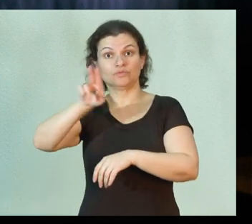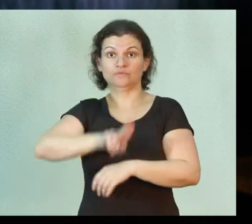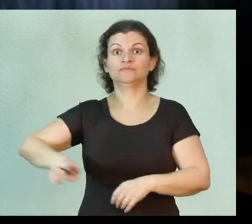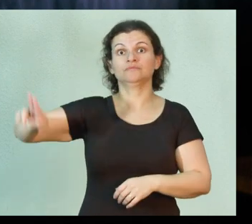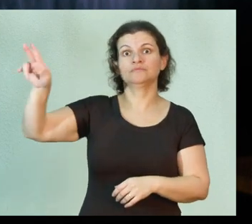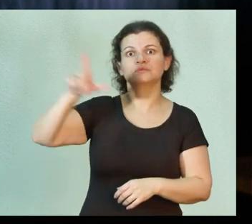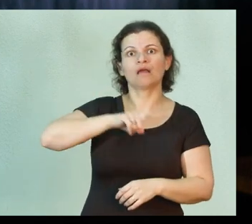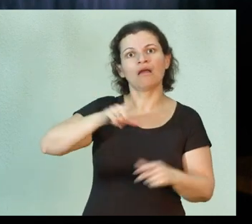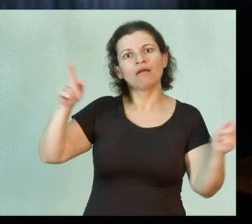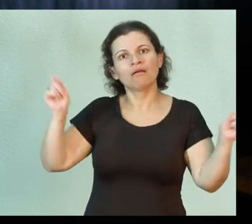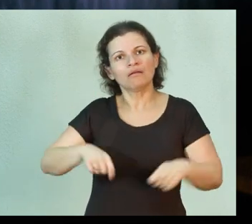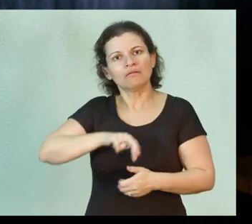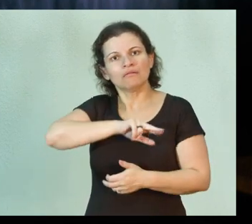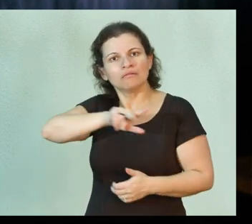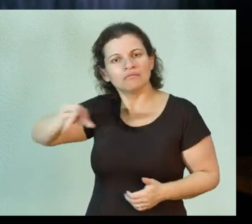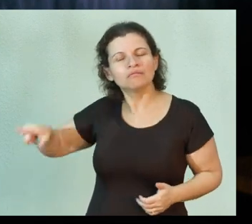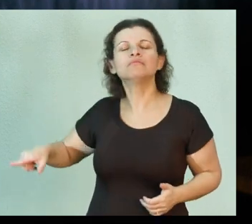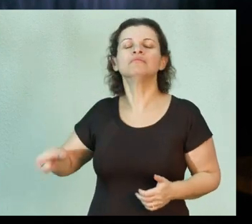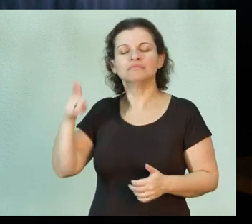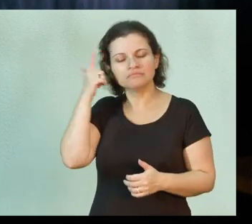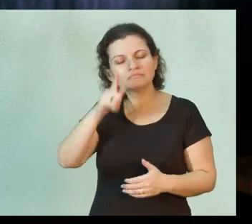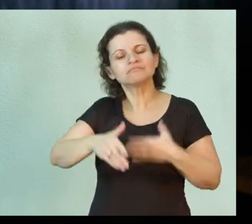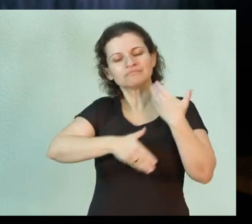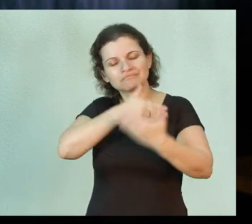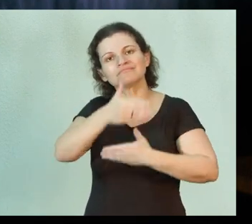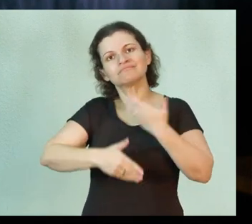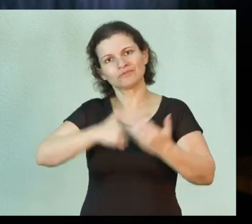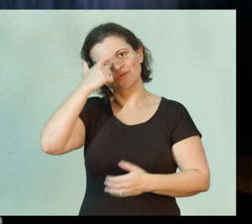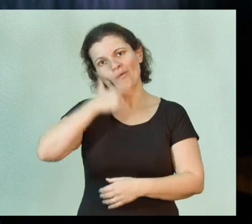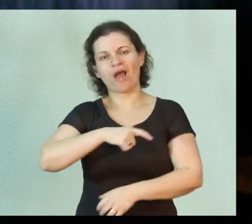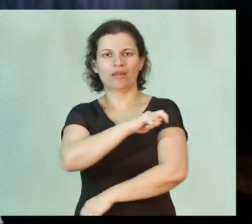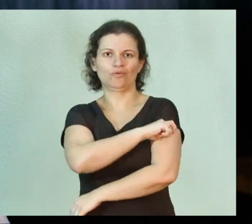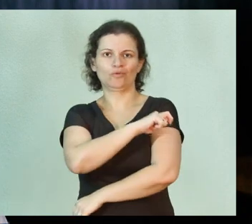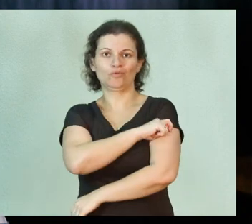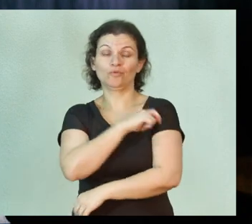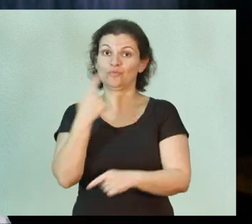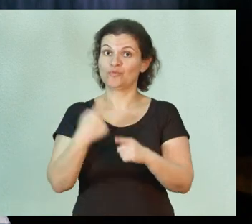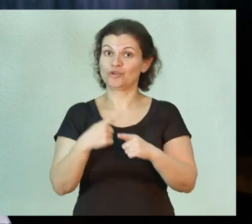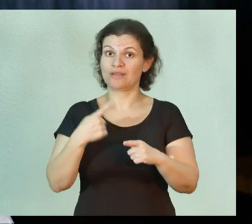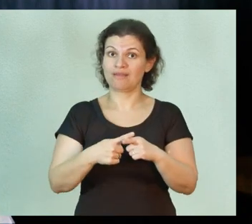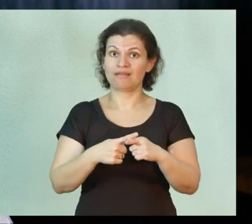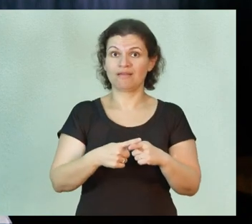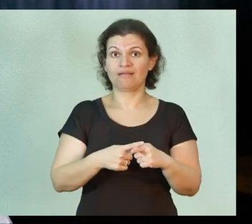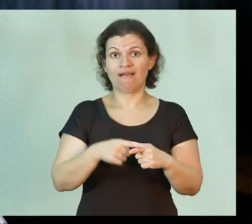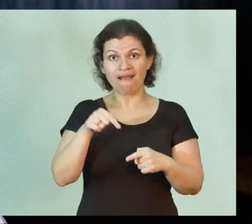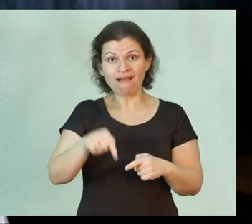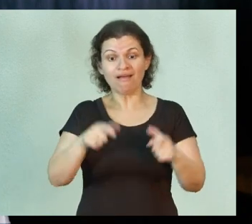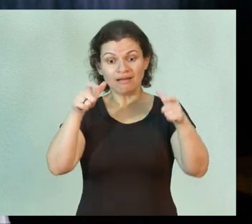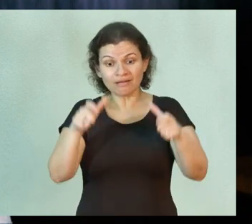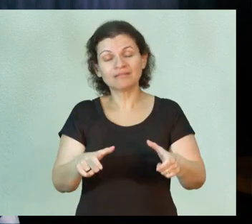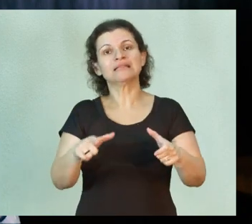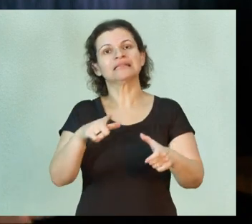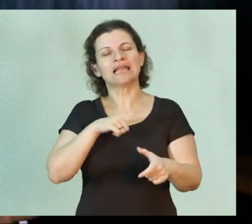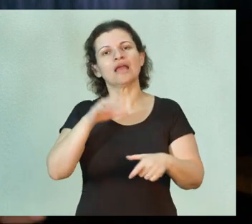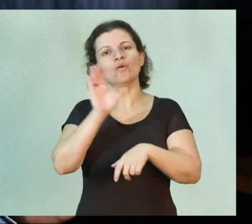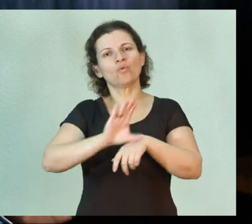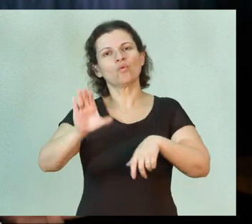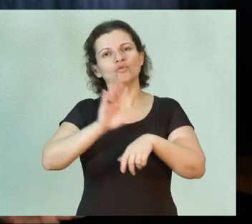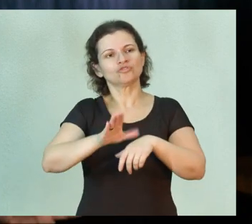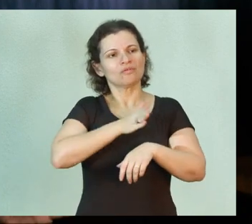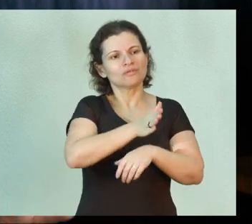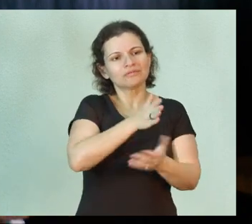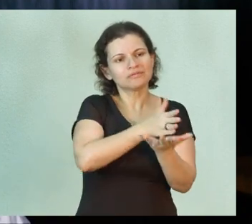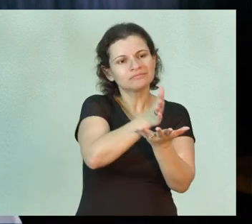Então existe uma possibilidade bastante grande de desenvolvimento desse aluno. Até porque a unidade, ela tem cursos em